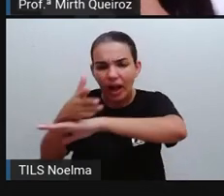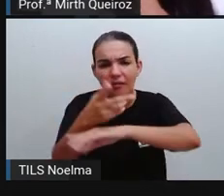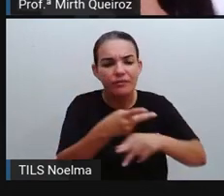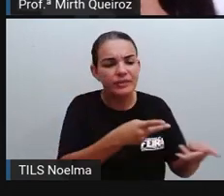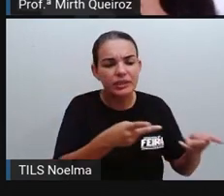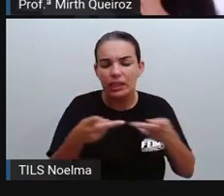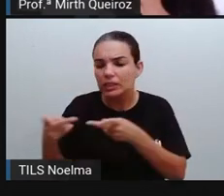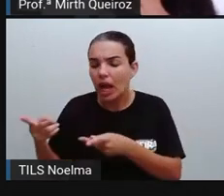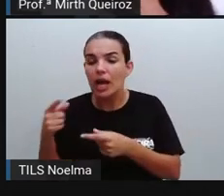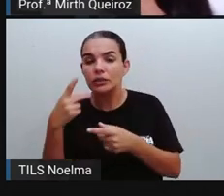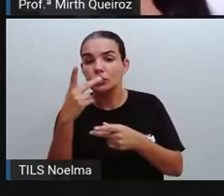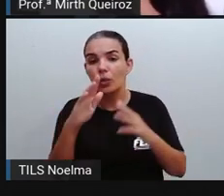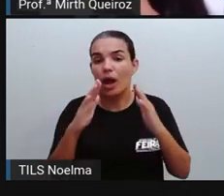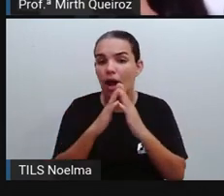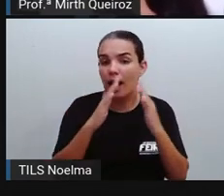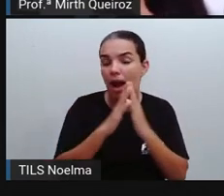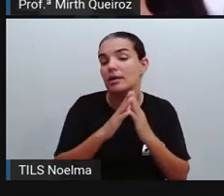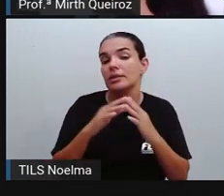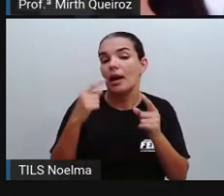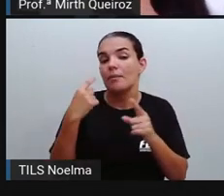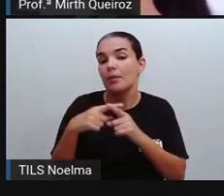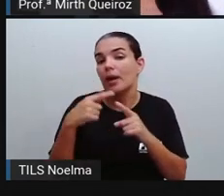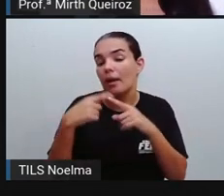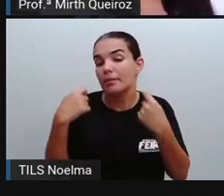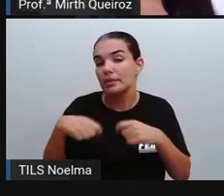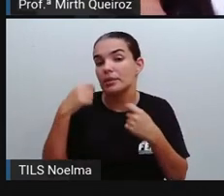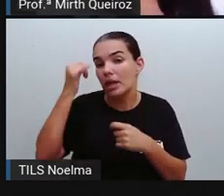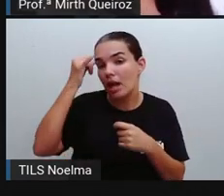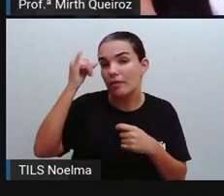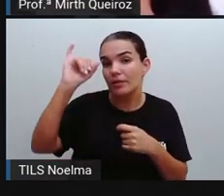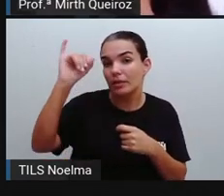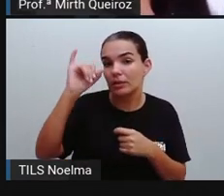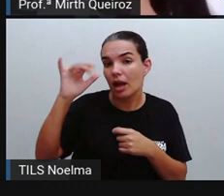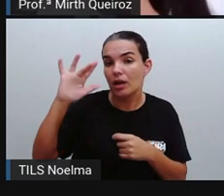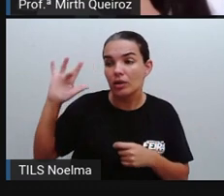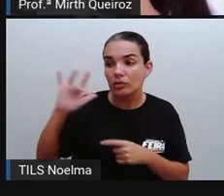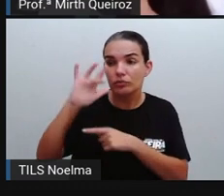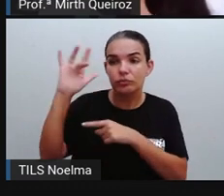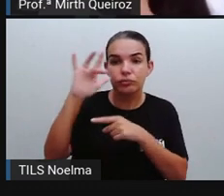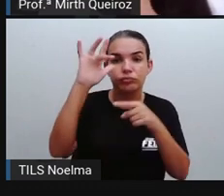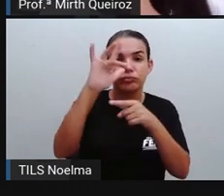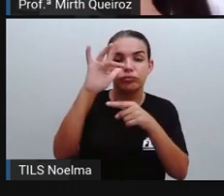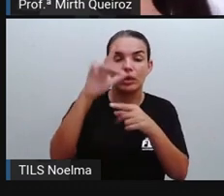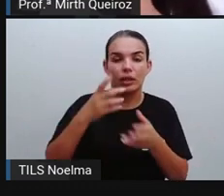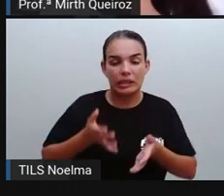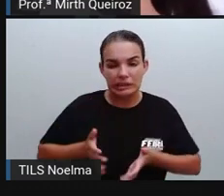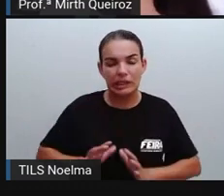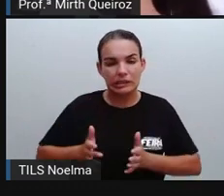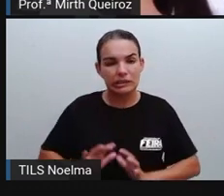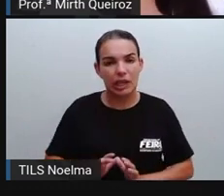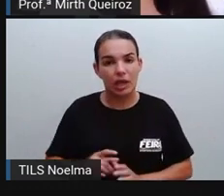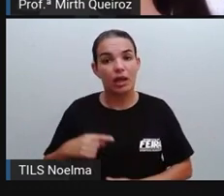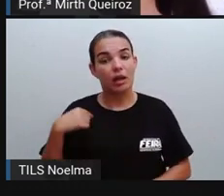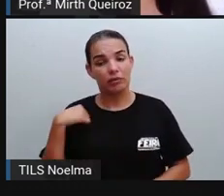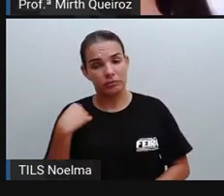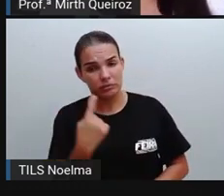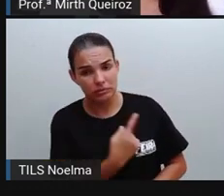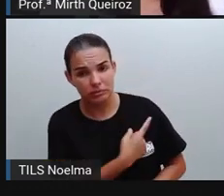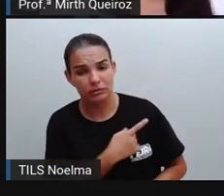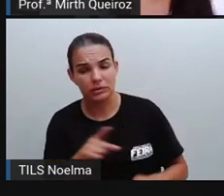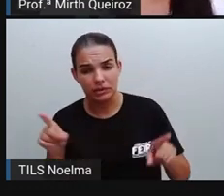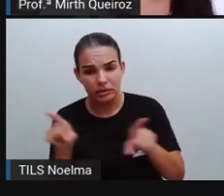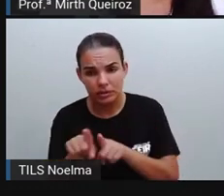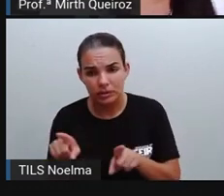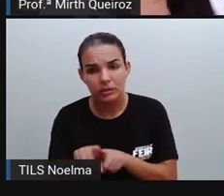encontram algum foco ali do mosquito da dengue, quanto nós mesmos somos responsáveis aí